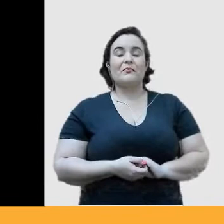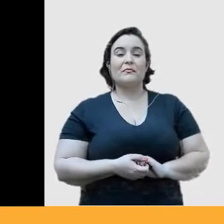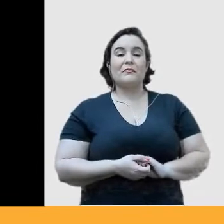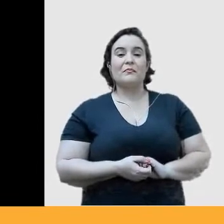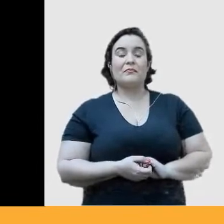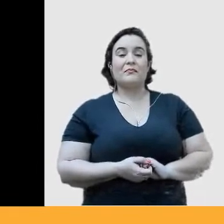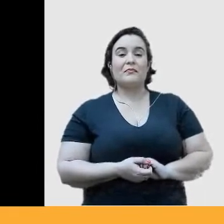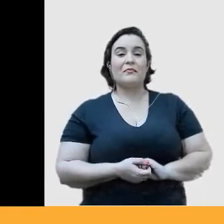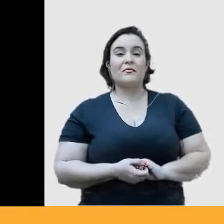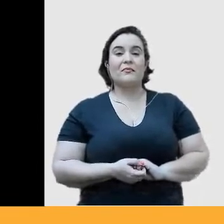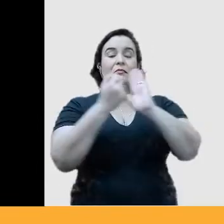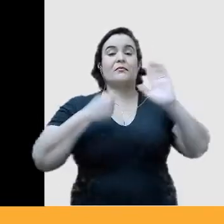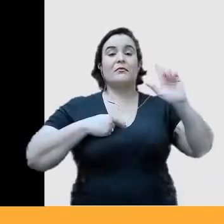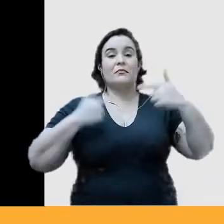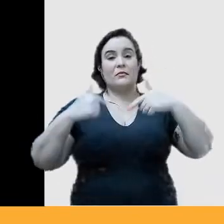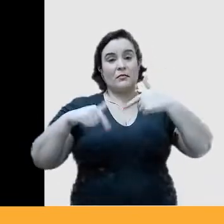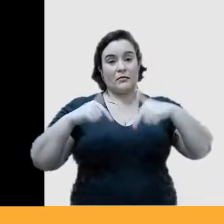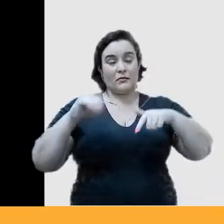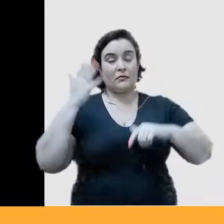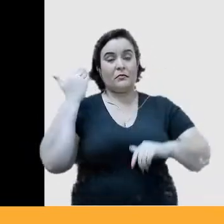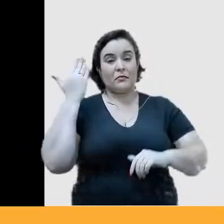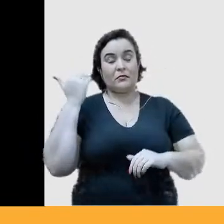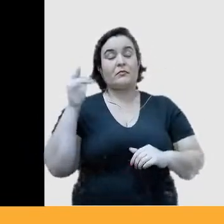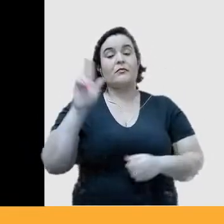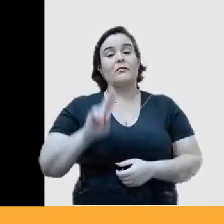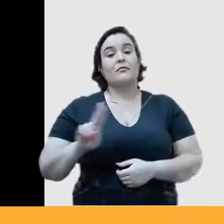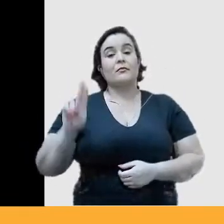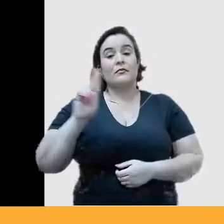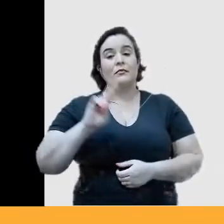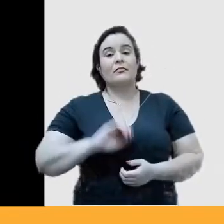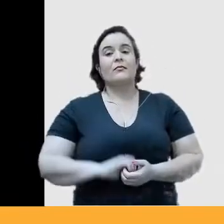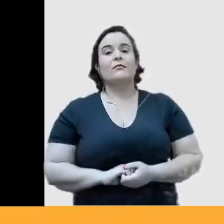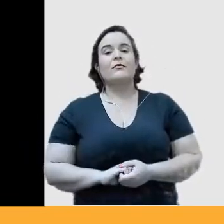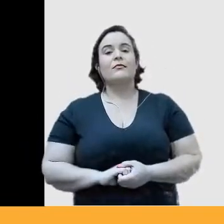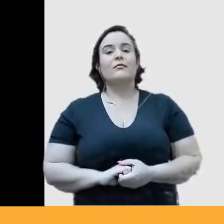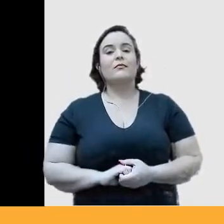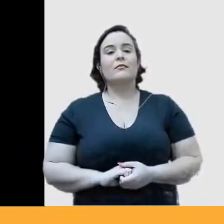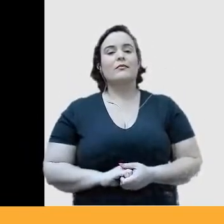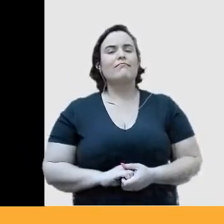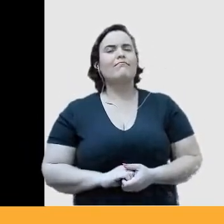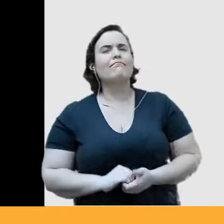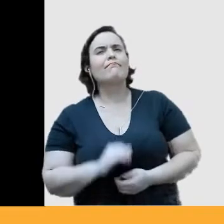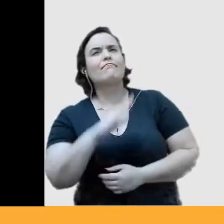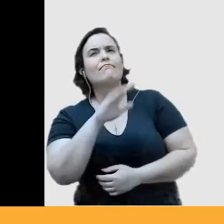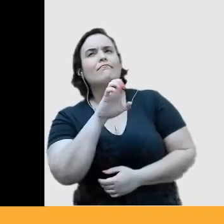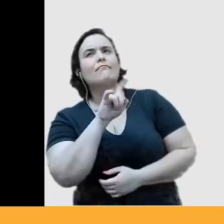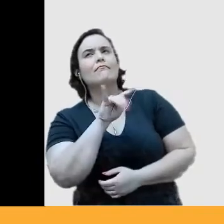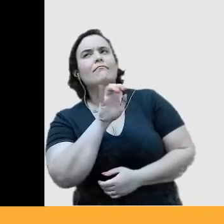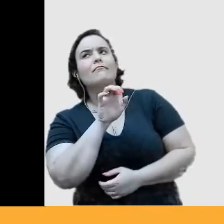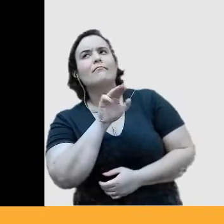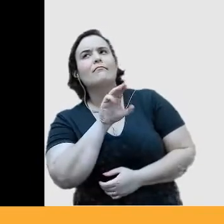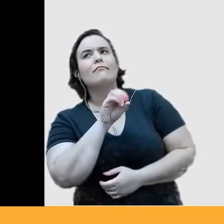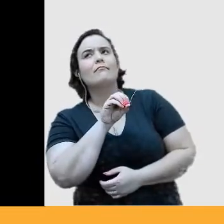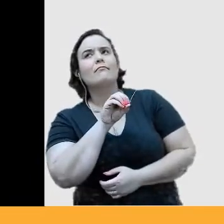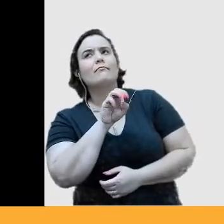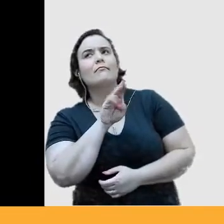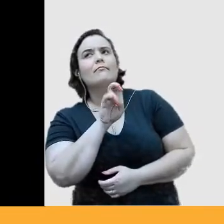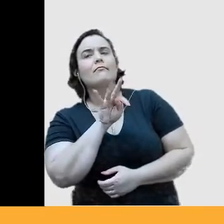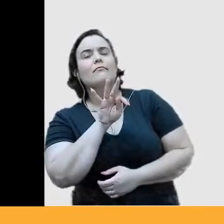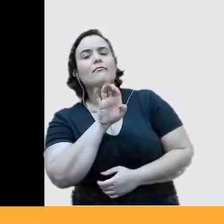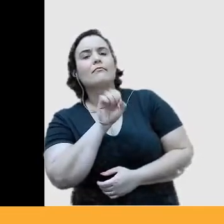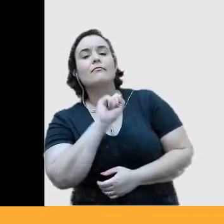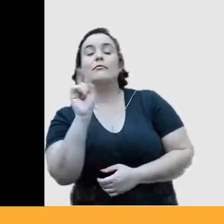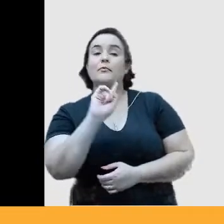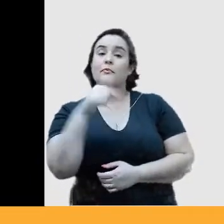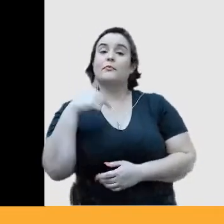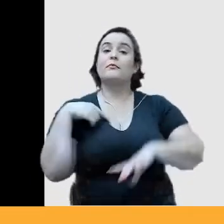universidade ali, ela foi Cândido Mendes, não, está-sar. Dava aula na estática de